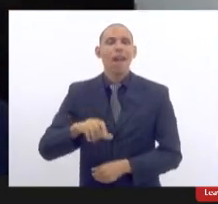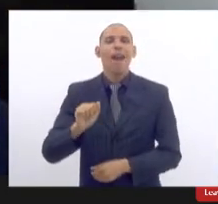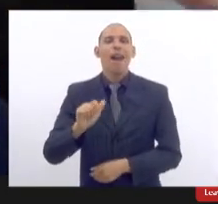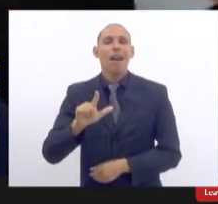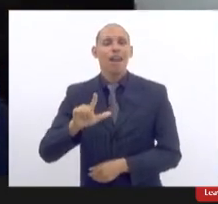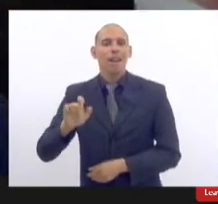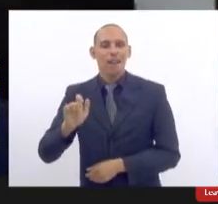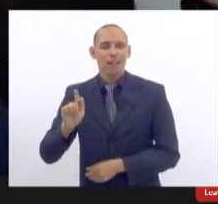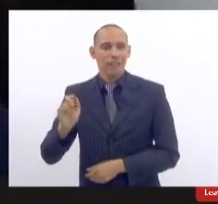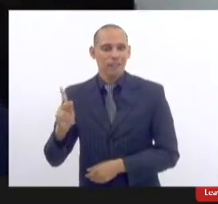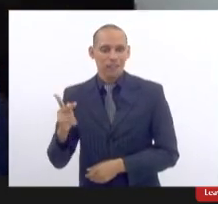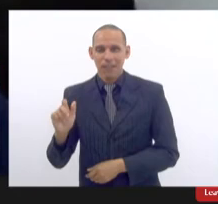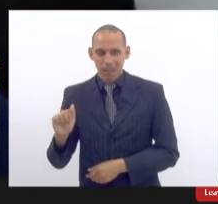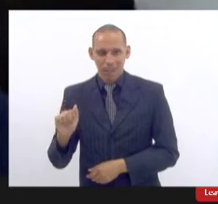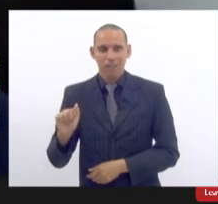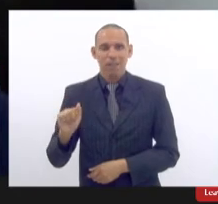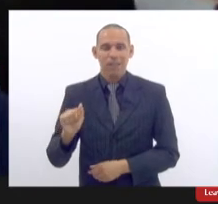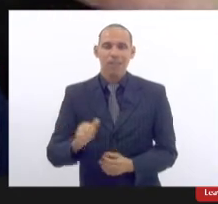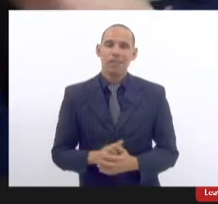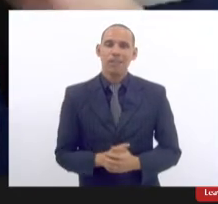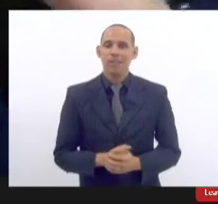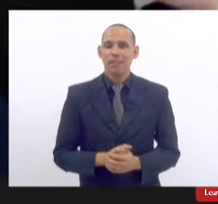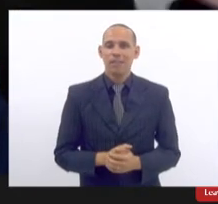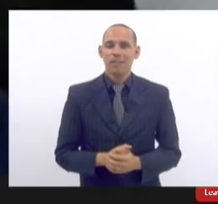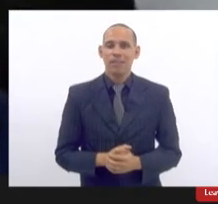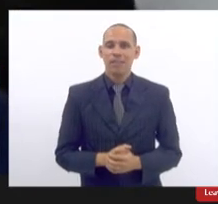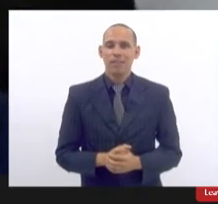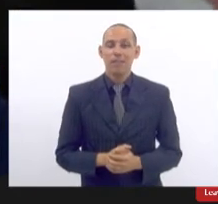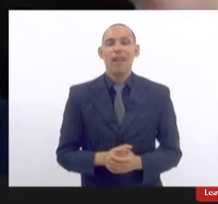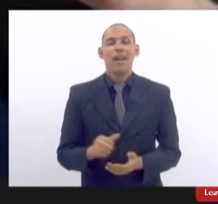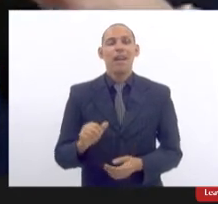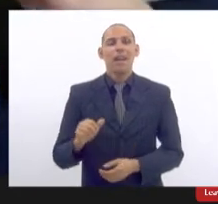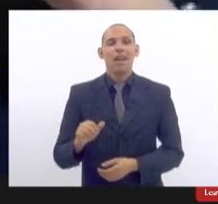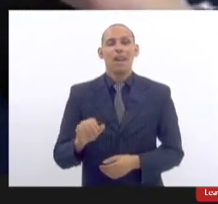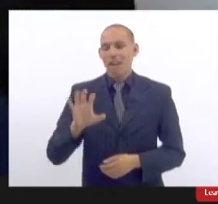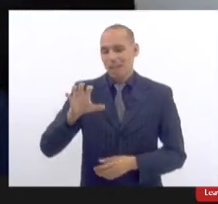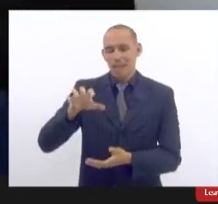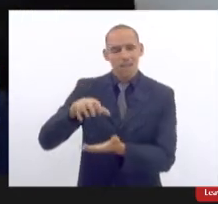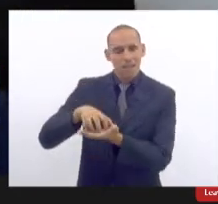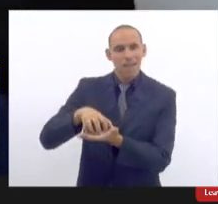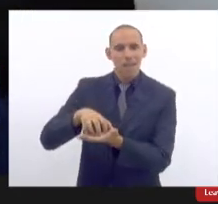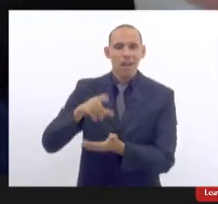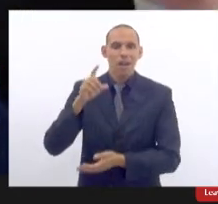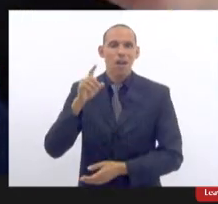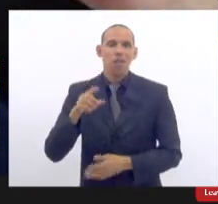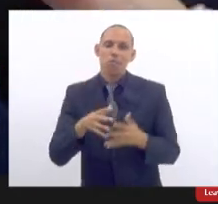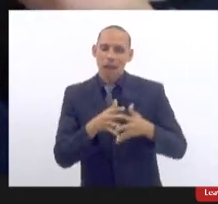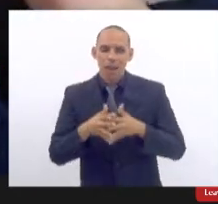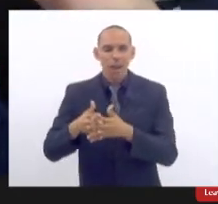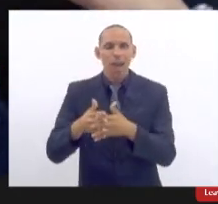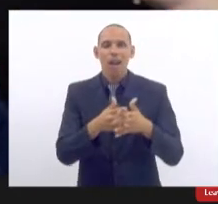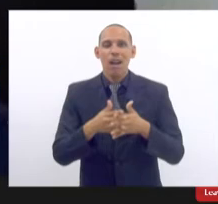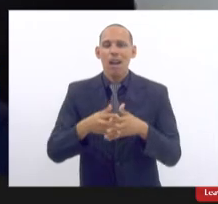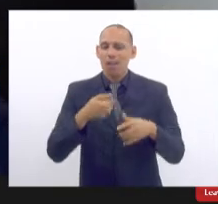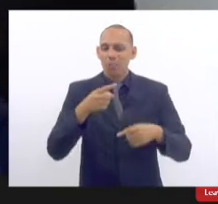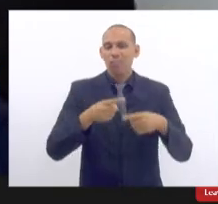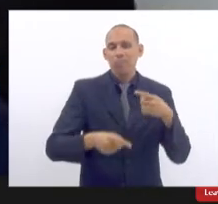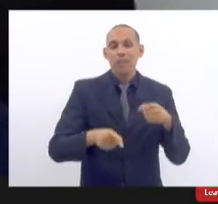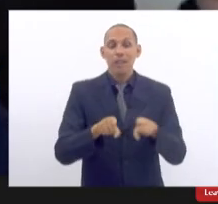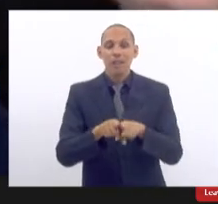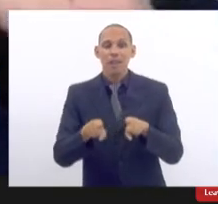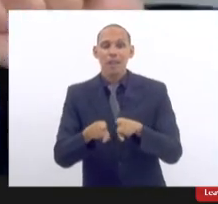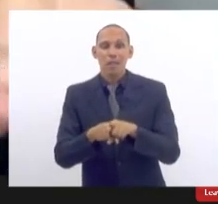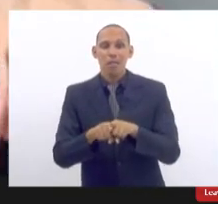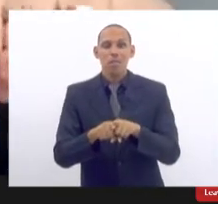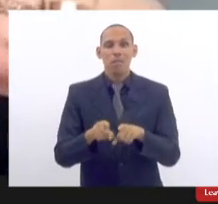estão em Nicole Mundial a agência americana FDA determinou a suspensão dessas próteses as agências sanitárias